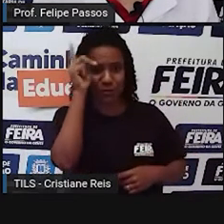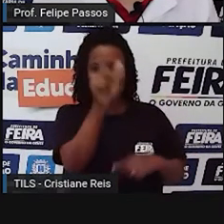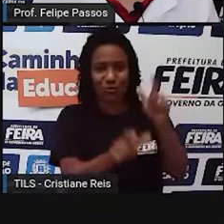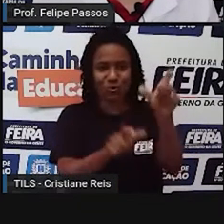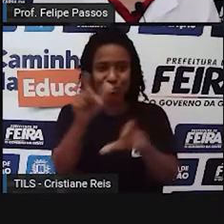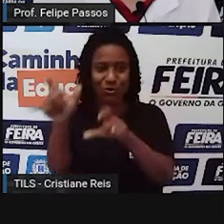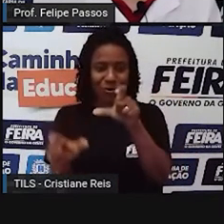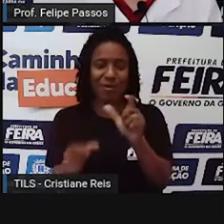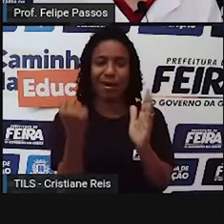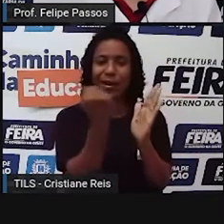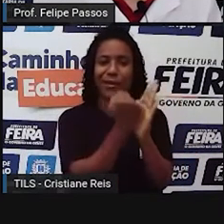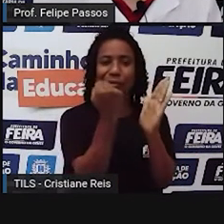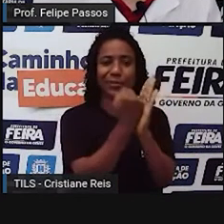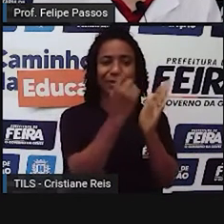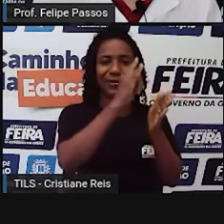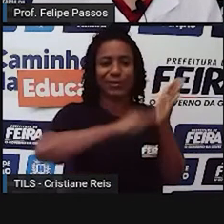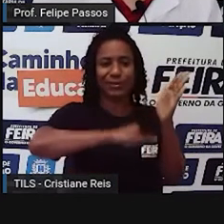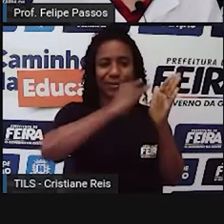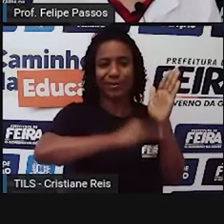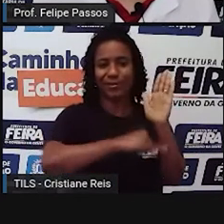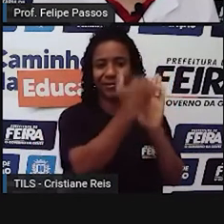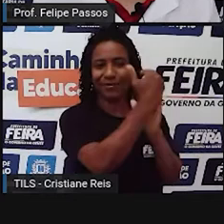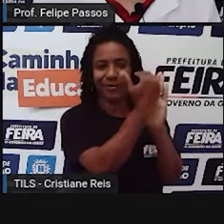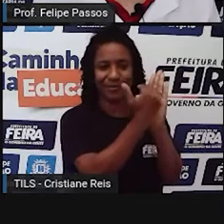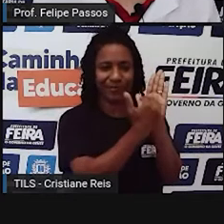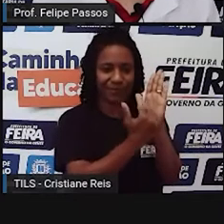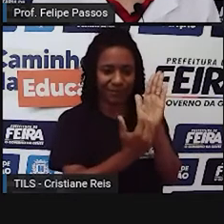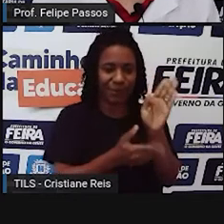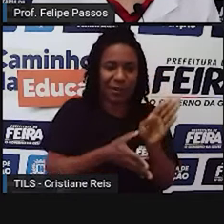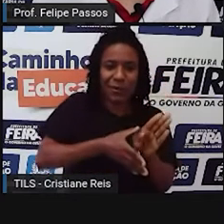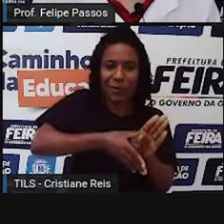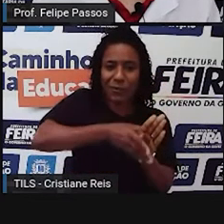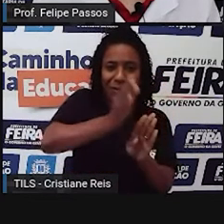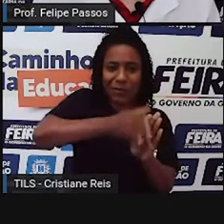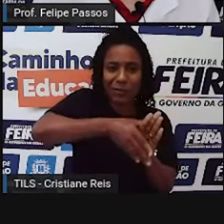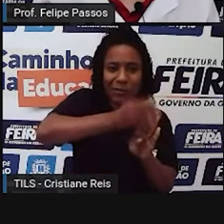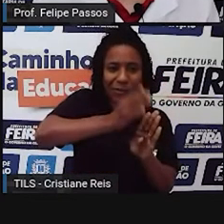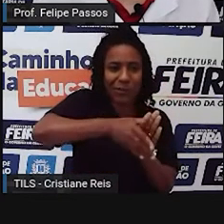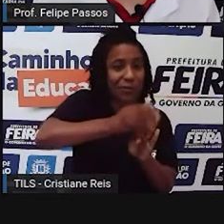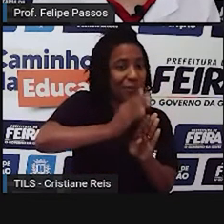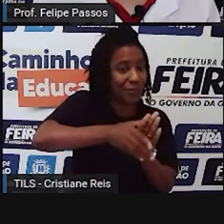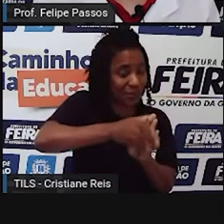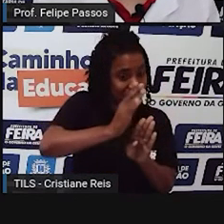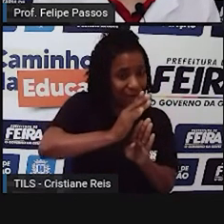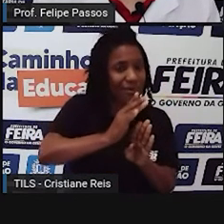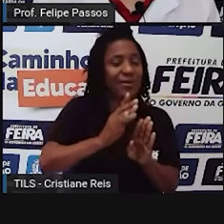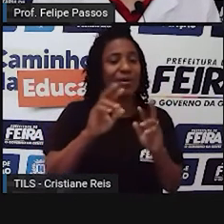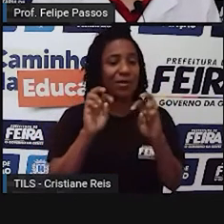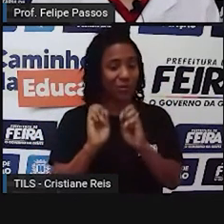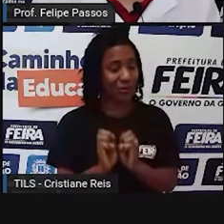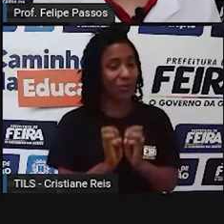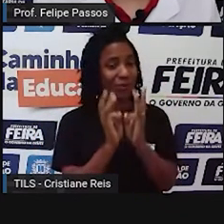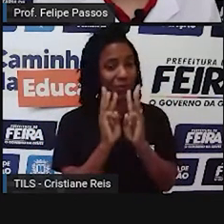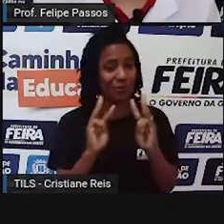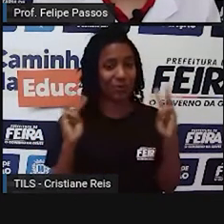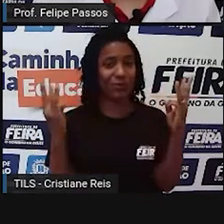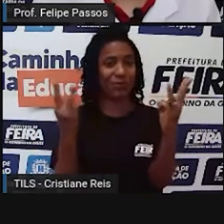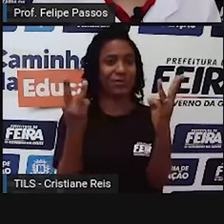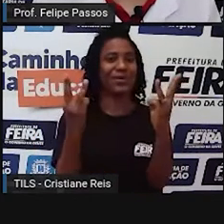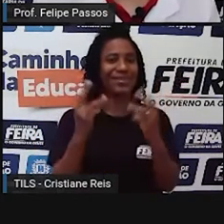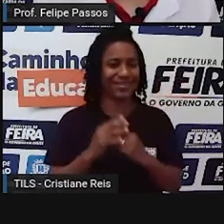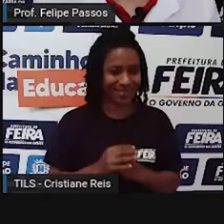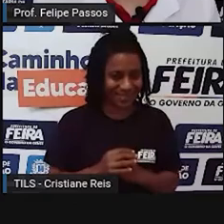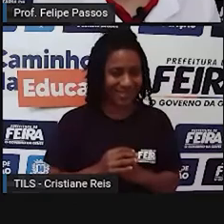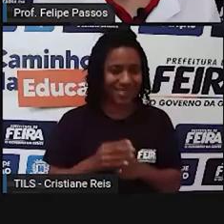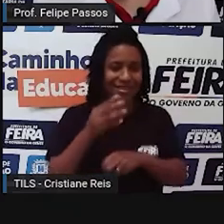é um documento, é uma série de conselhos, digamos assim, que o pessoal das Nações Unidas chegou a essa conclusão